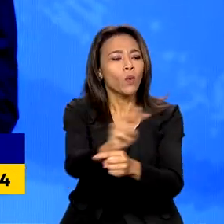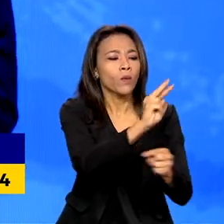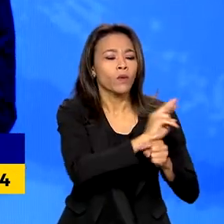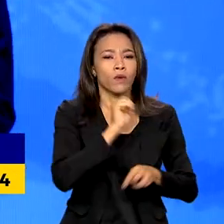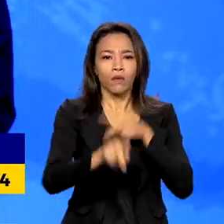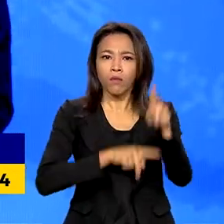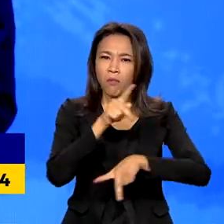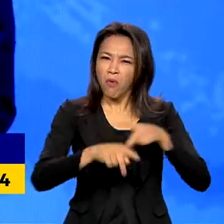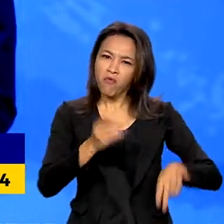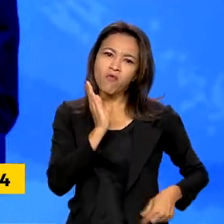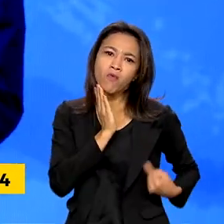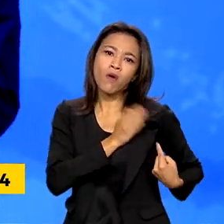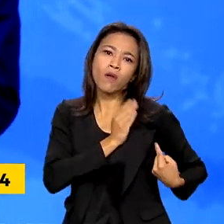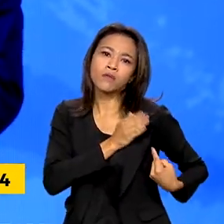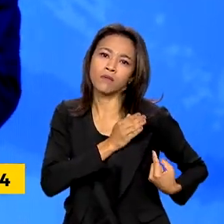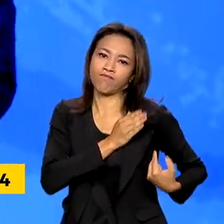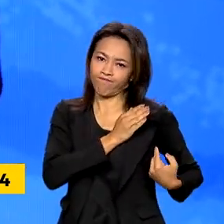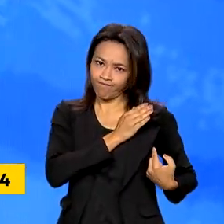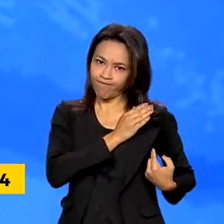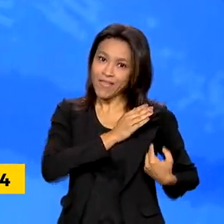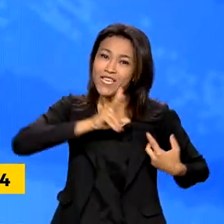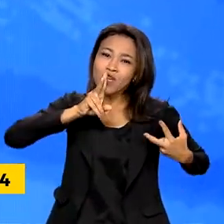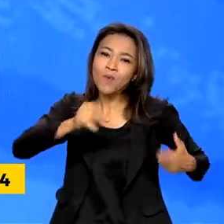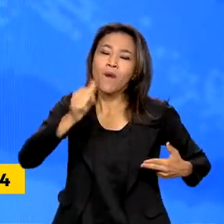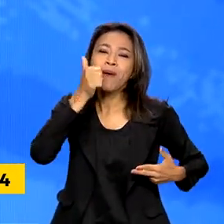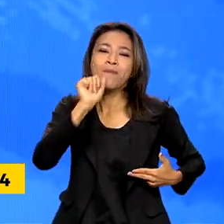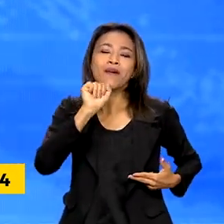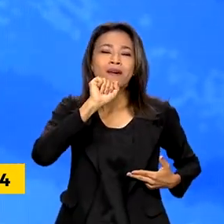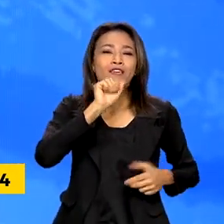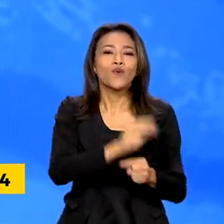povo com o coração, como a mãe cuida dos seus filhos.